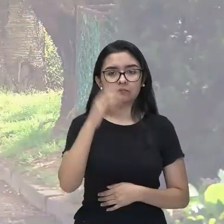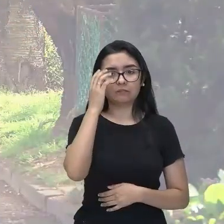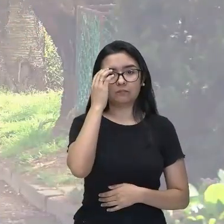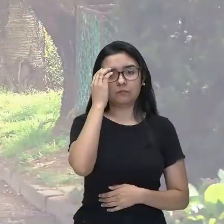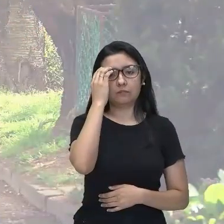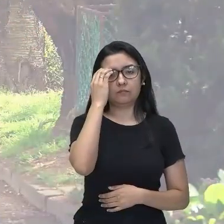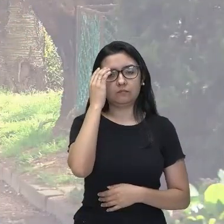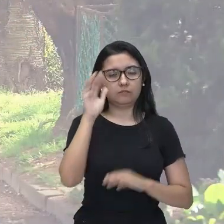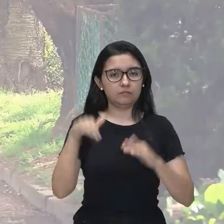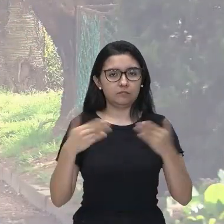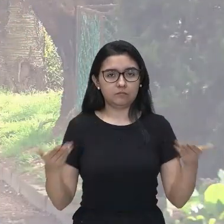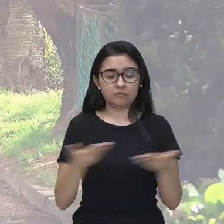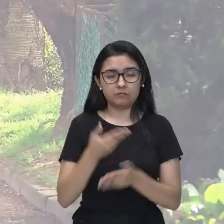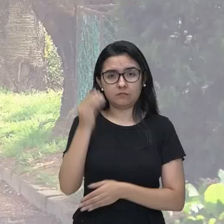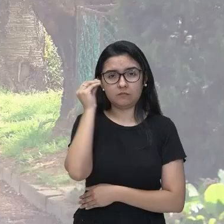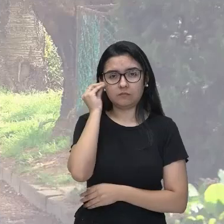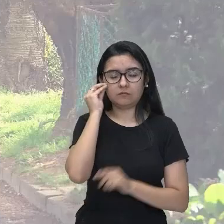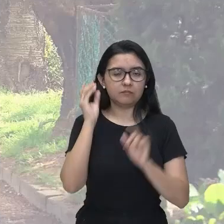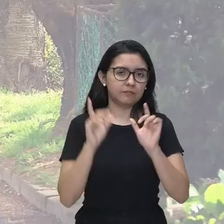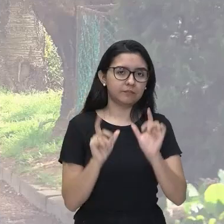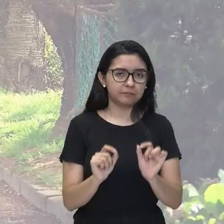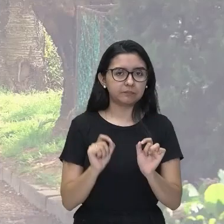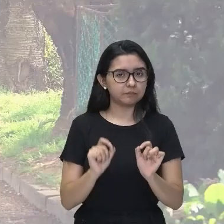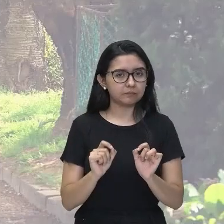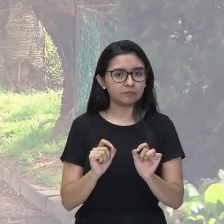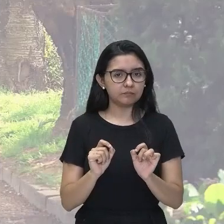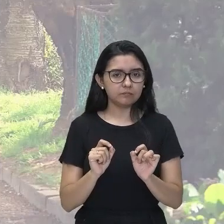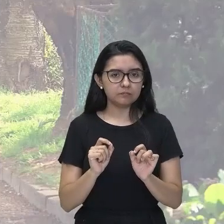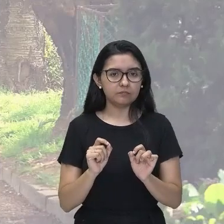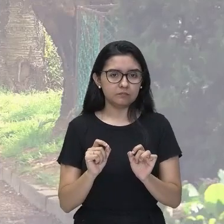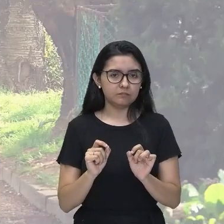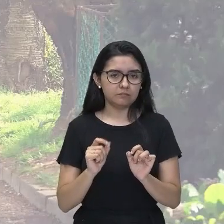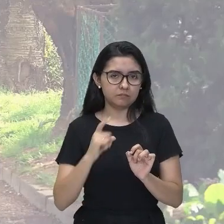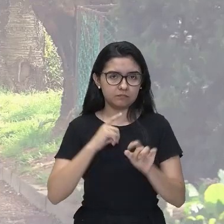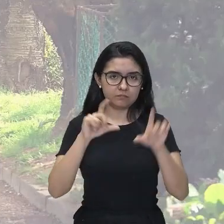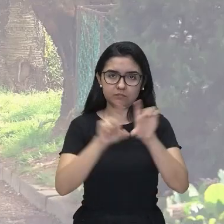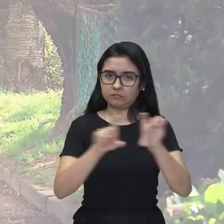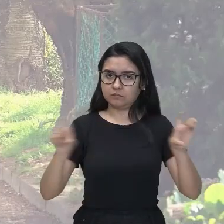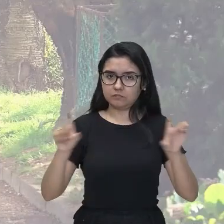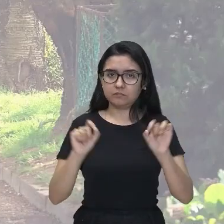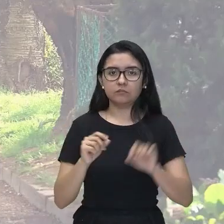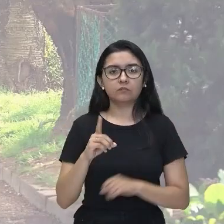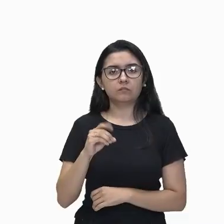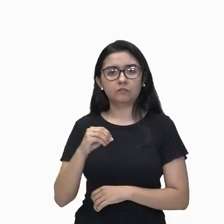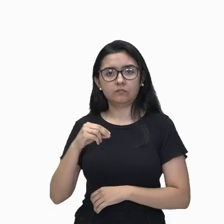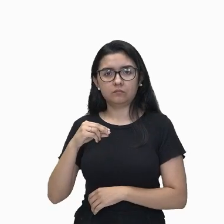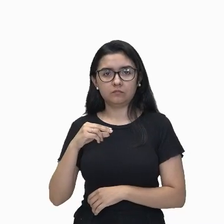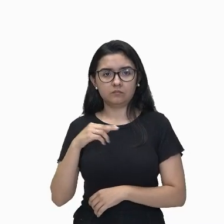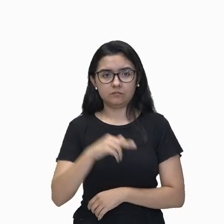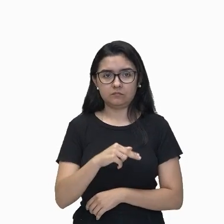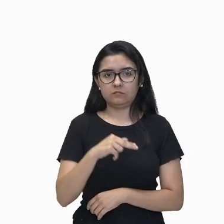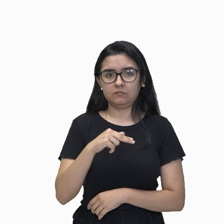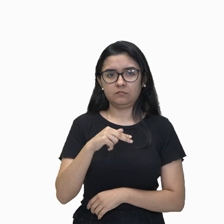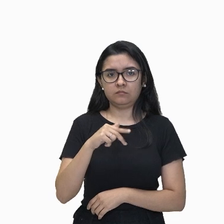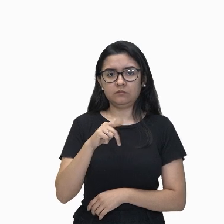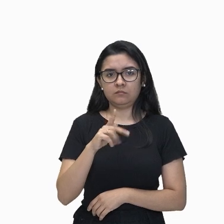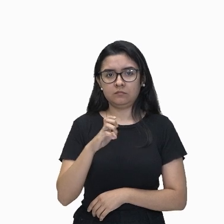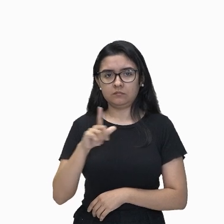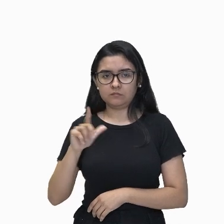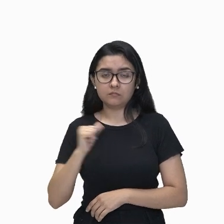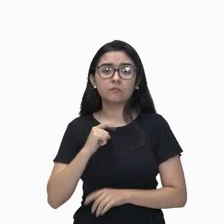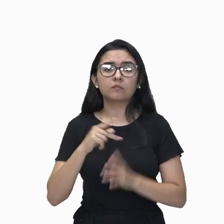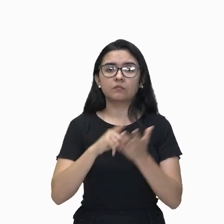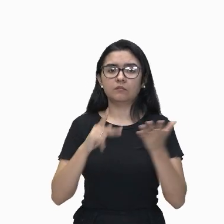Vamos ver então um pedacinho de Dona Ângela, que é um